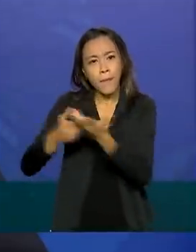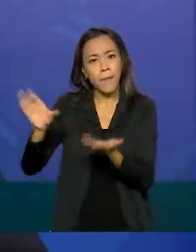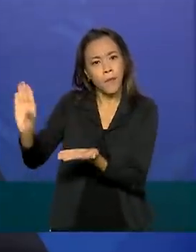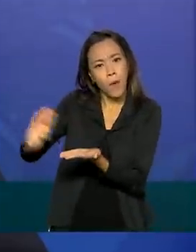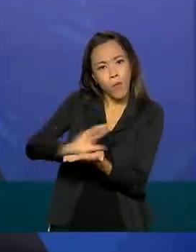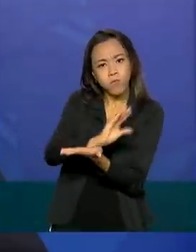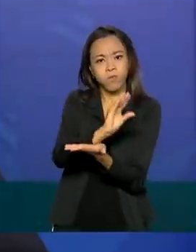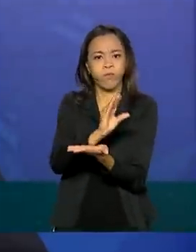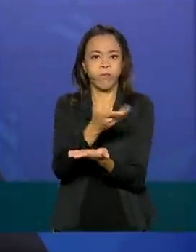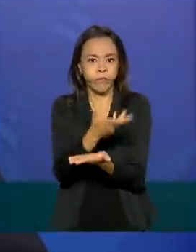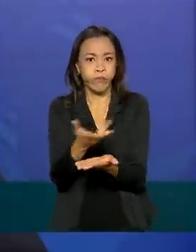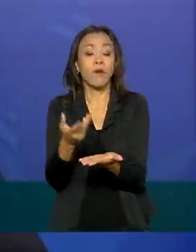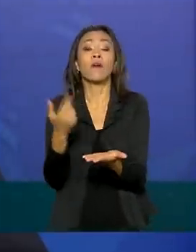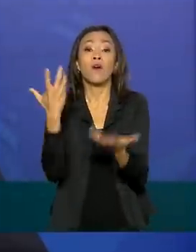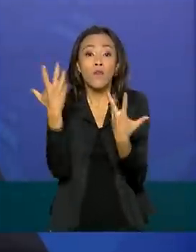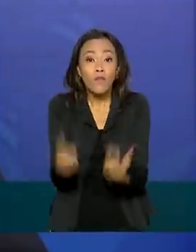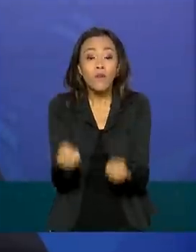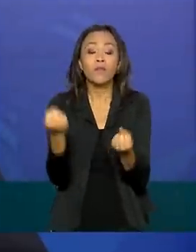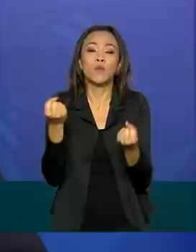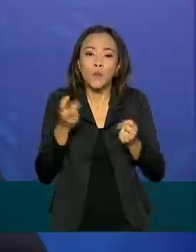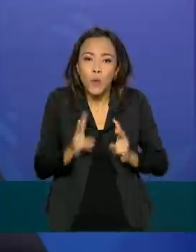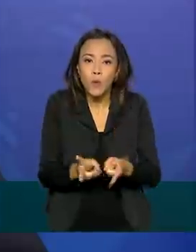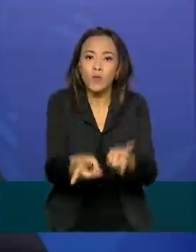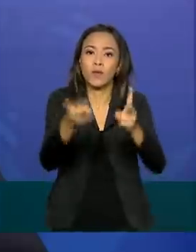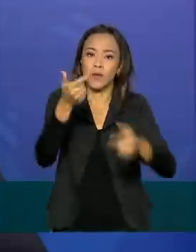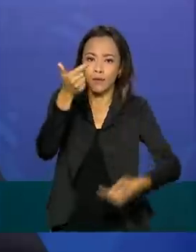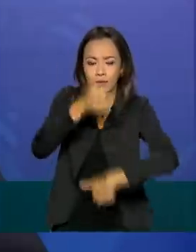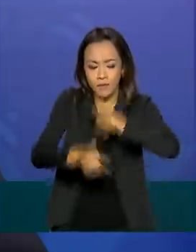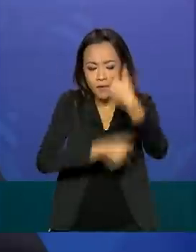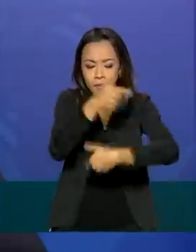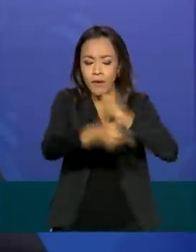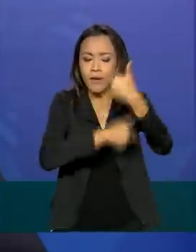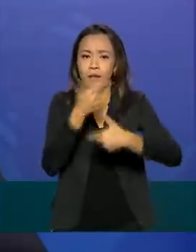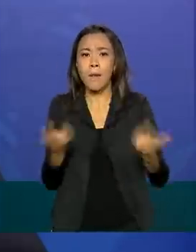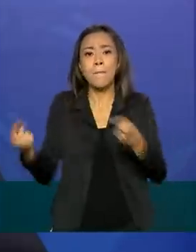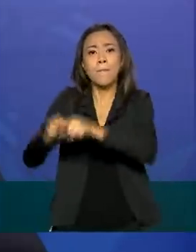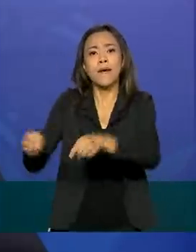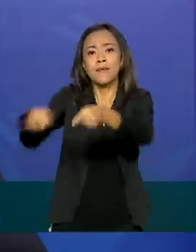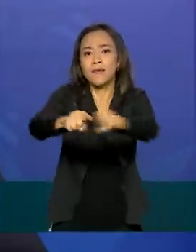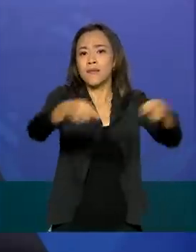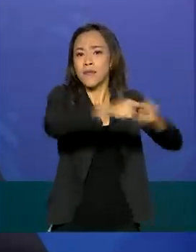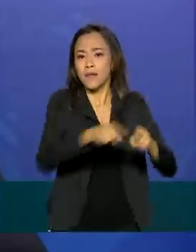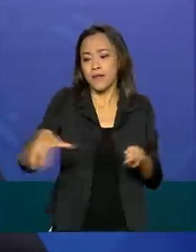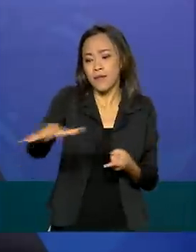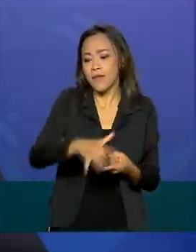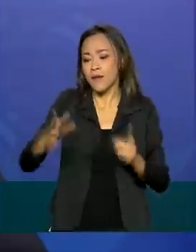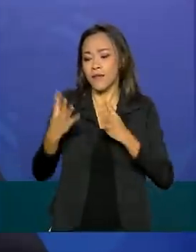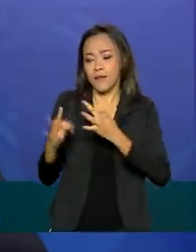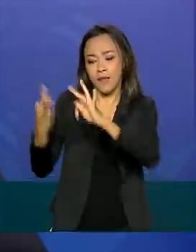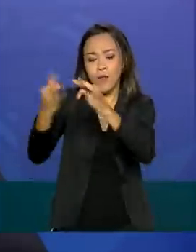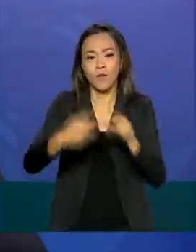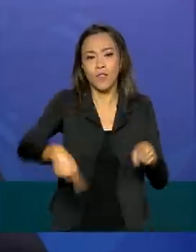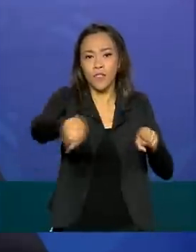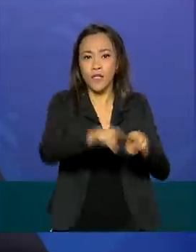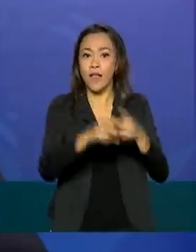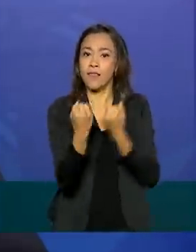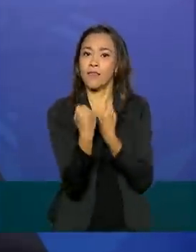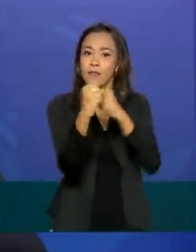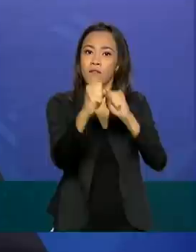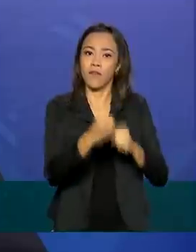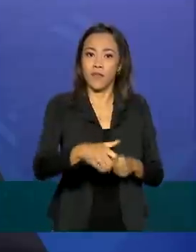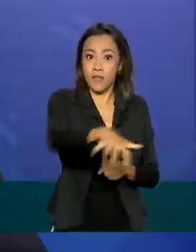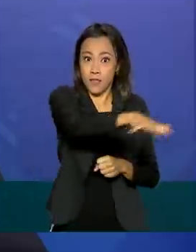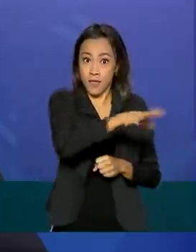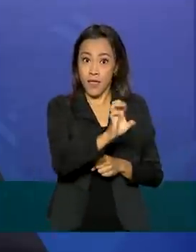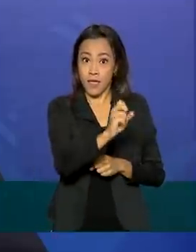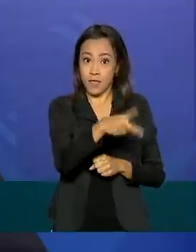Continuemos trabalhando juntos para desenvolver parcerias nas áreas de tecnologia, defesa, espaço,